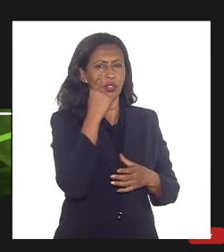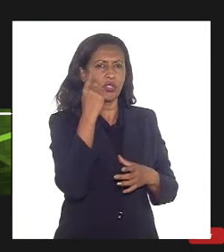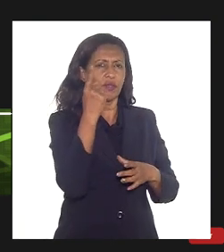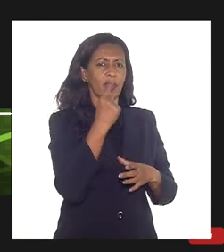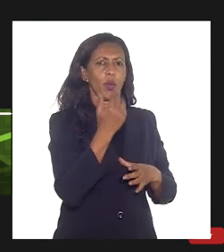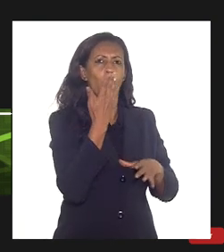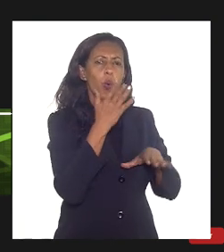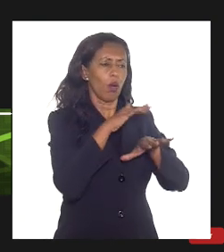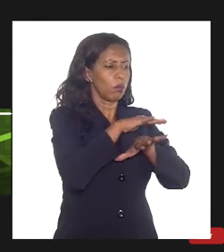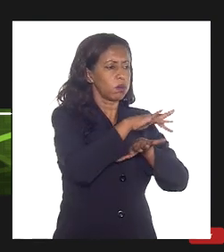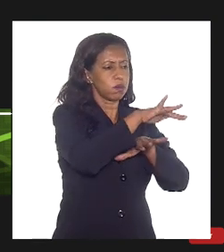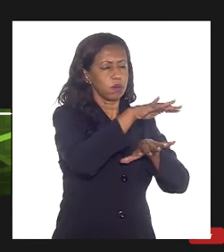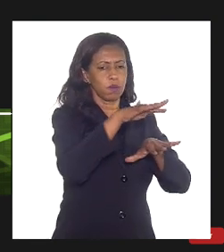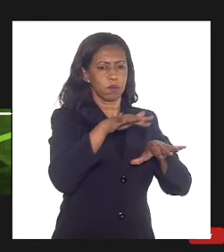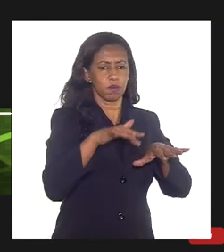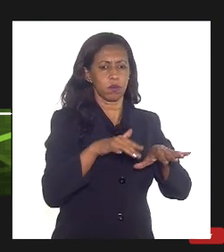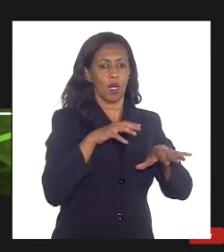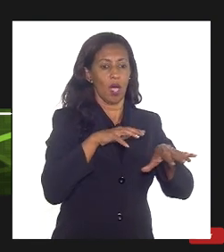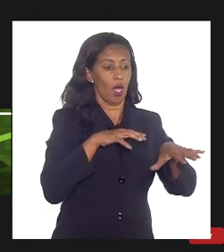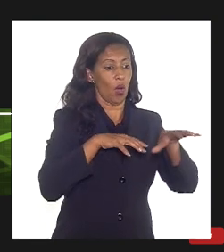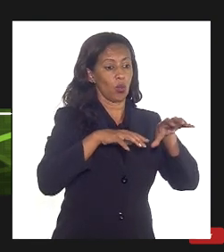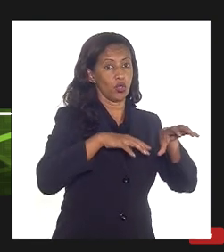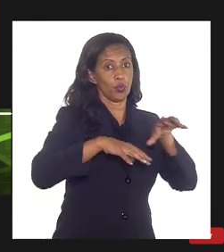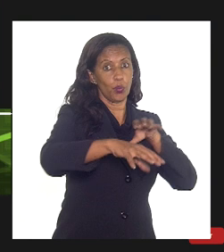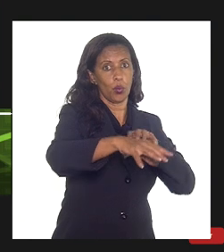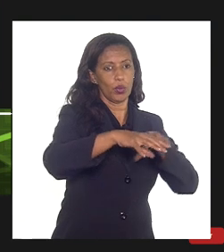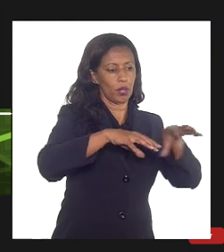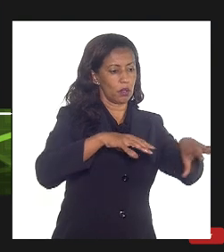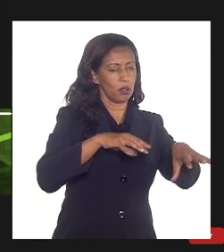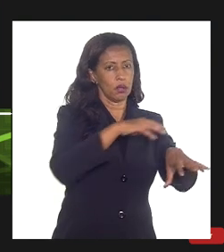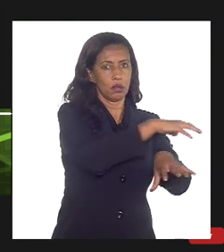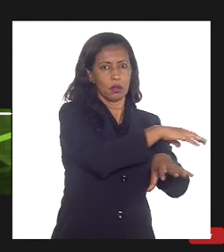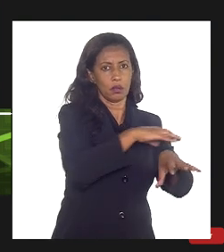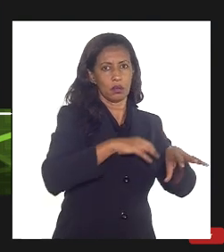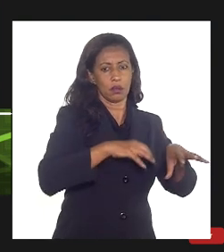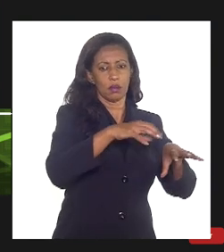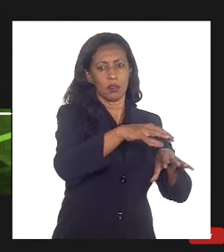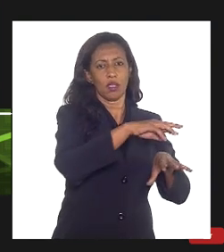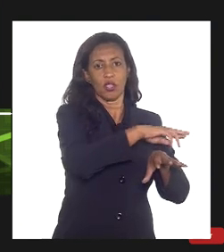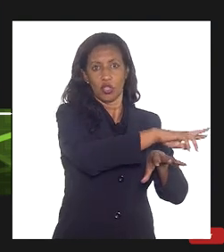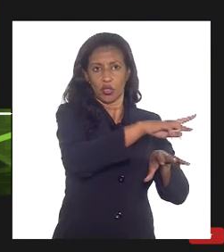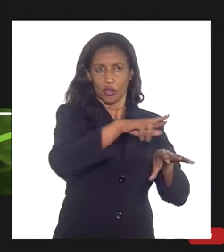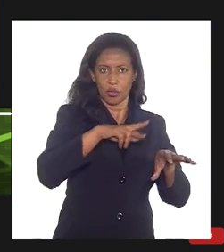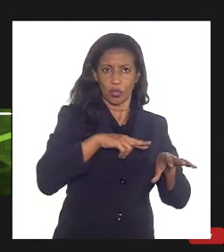mudando os postos de lugar número de postos diferentes a gente também